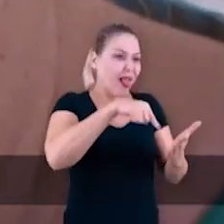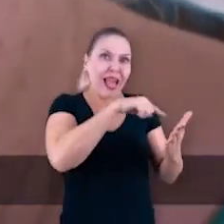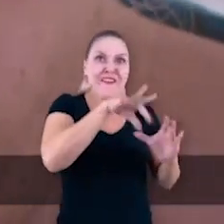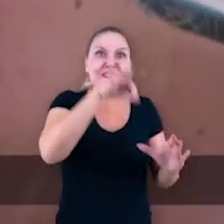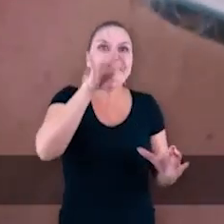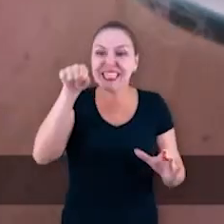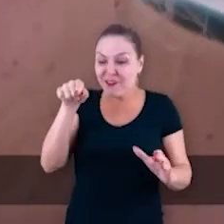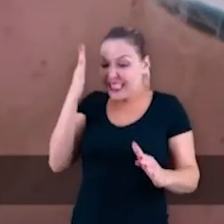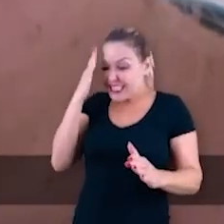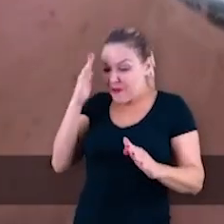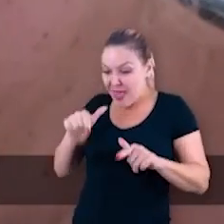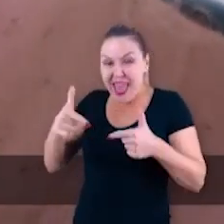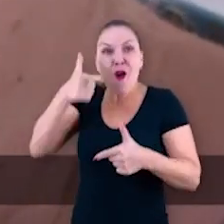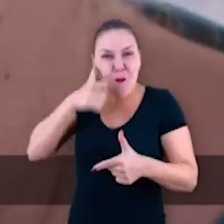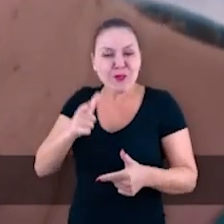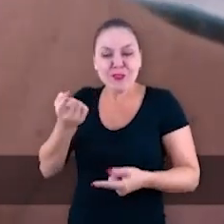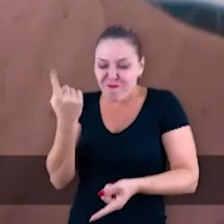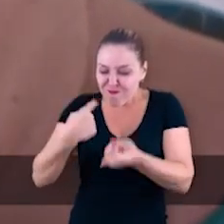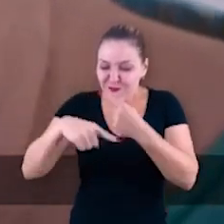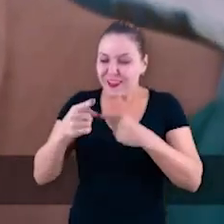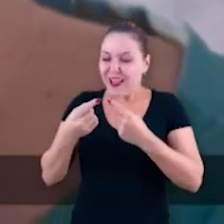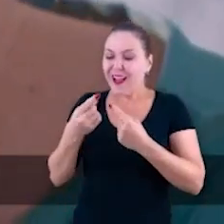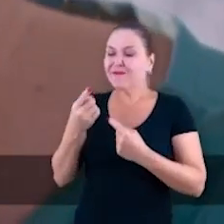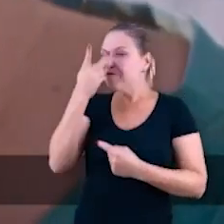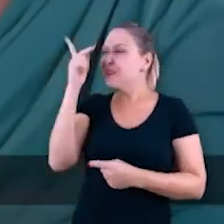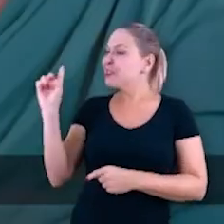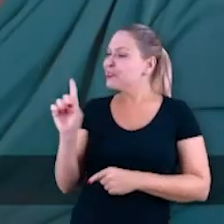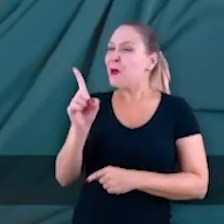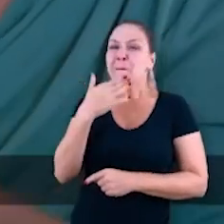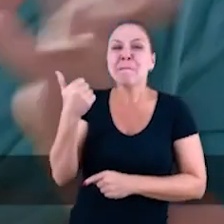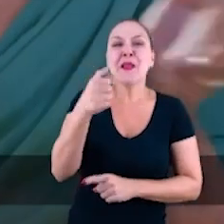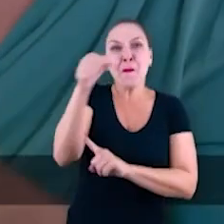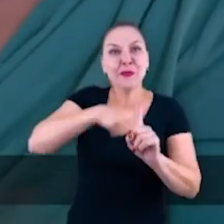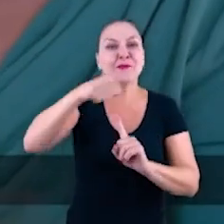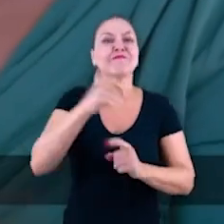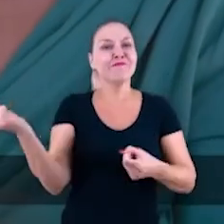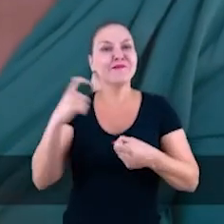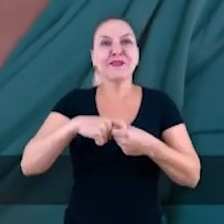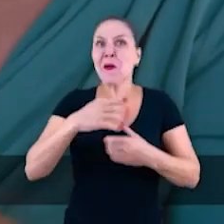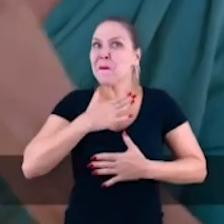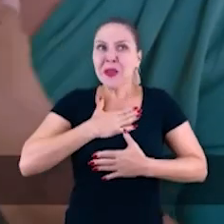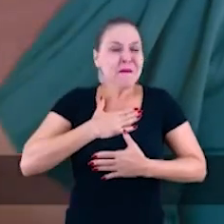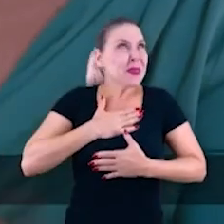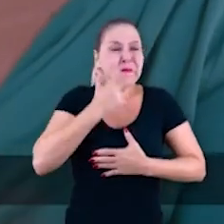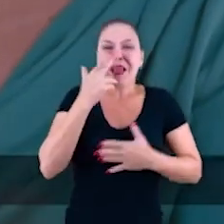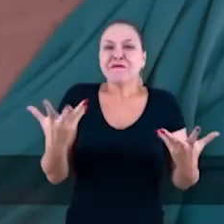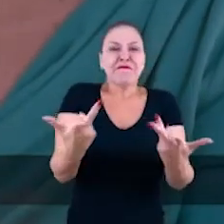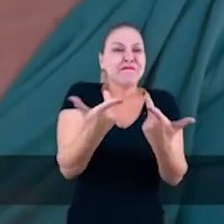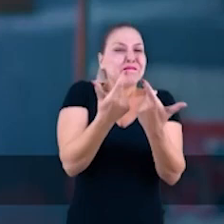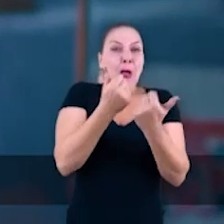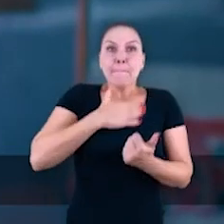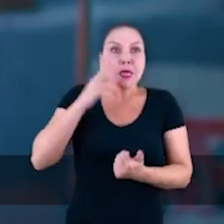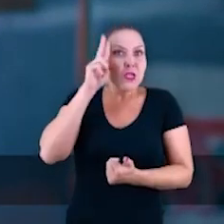de saber que você conseguiu colocar alguém na sociedade. Entende? Então isso é muito curioso. Eu, para mim, isso é